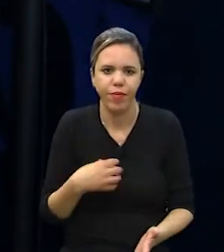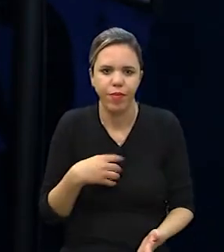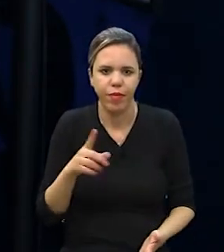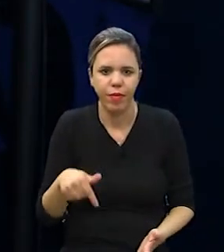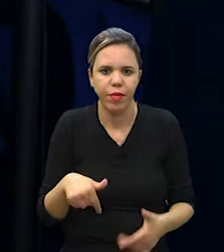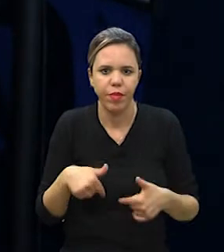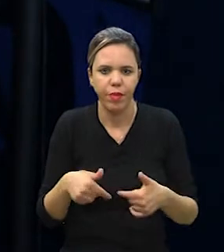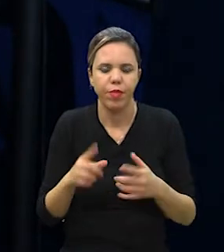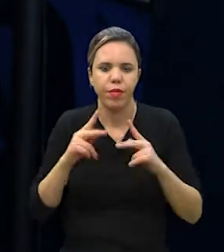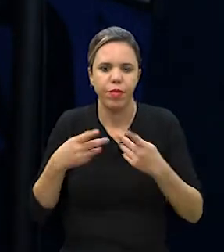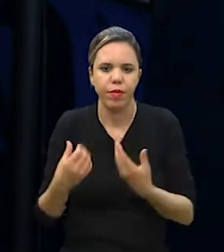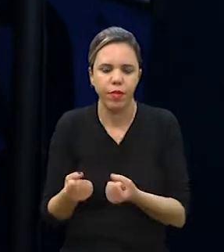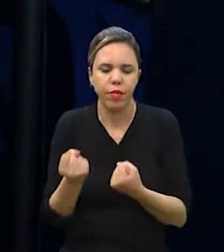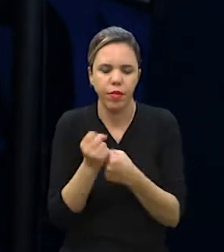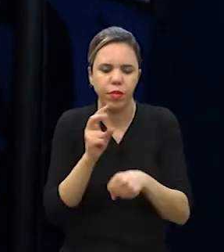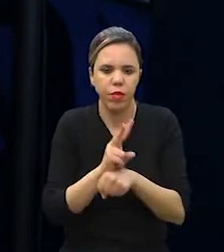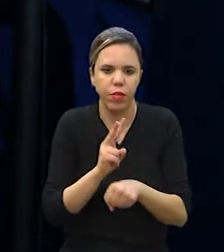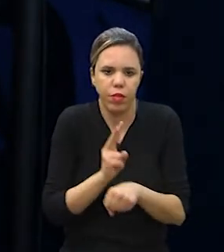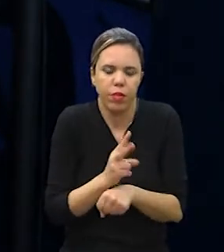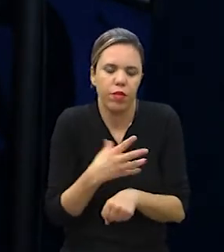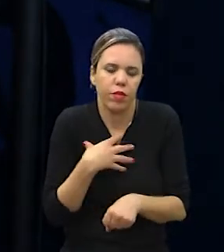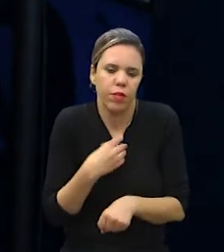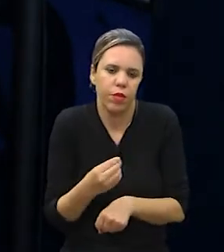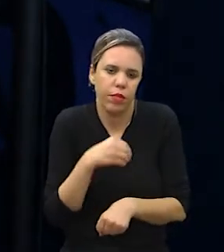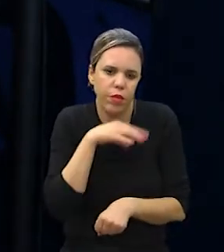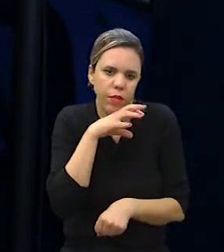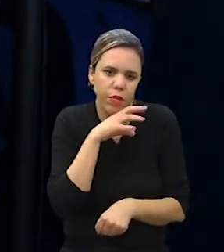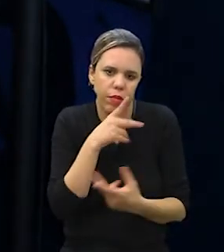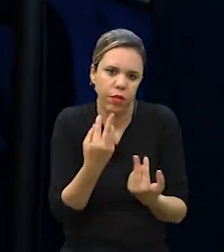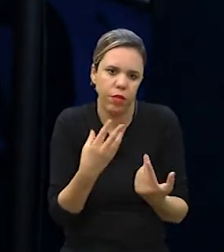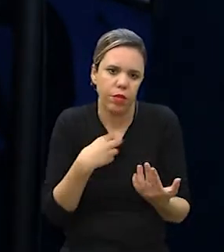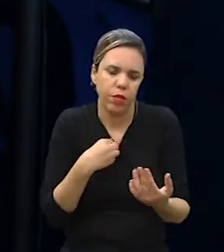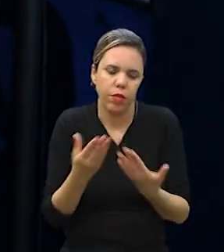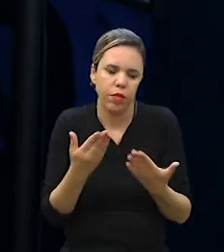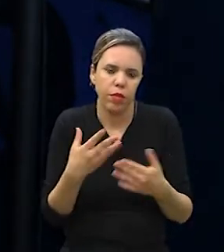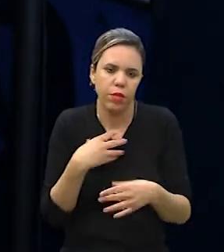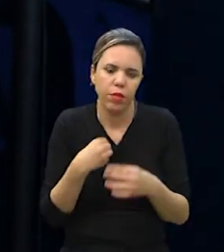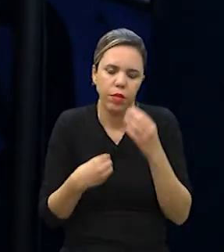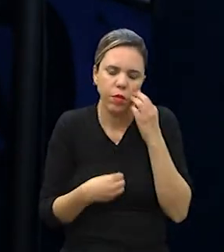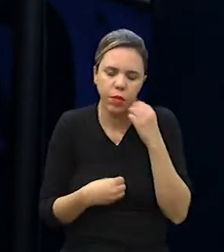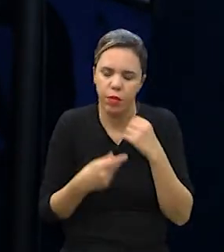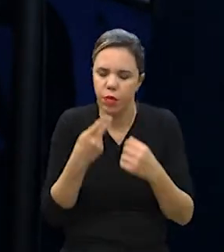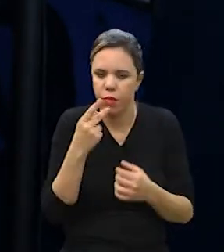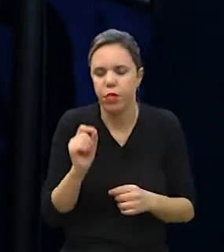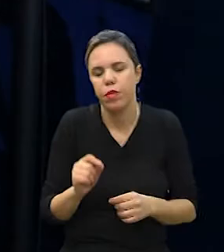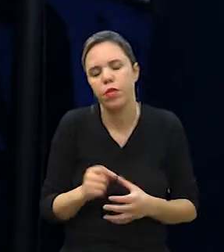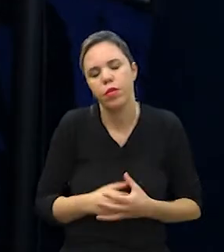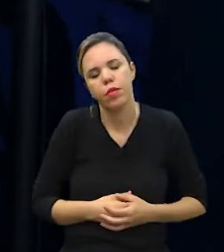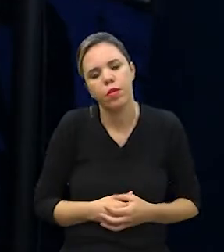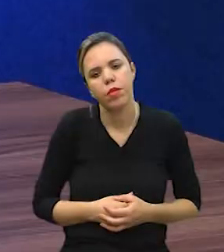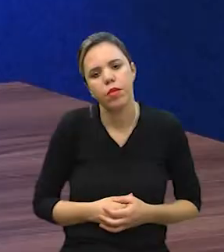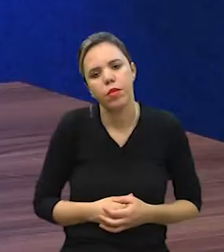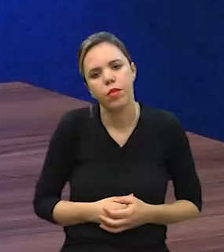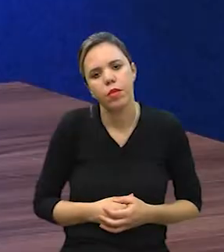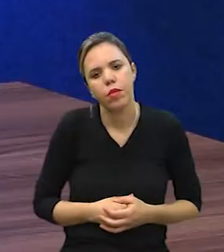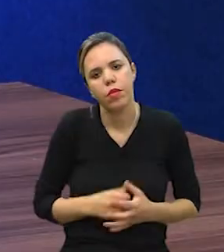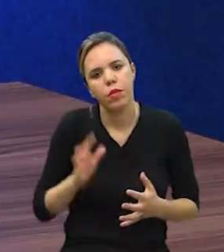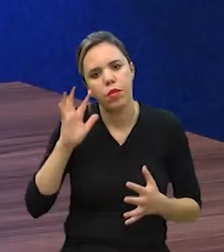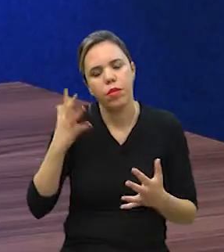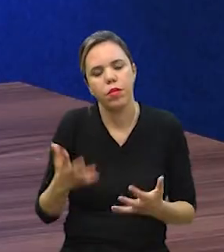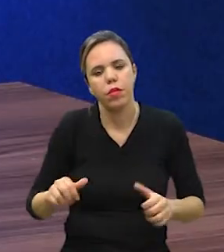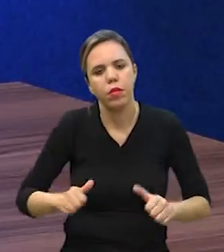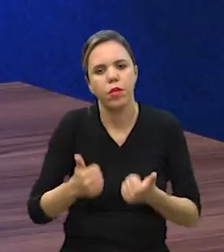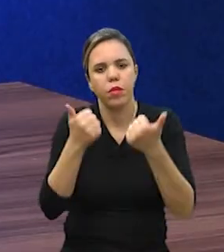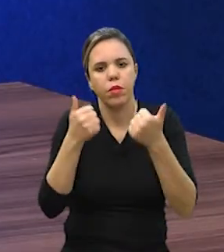dúvida. E essa é a humanização, que o pet é tratado como filho. Isso mesmo. Agora, quando a gente fala em esses